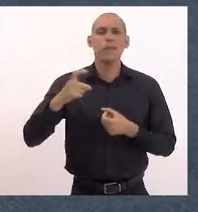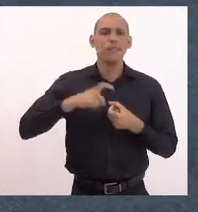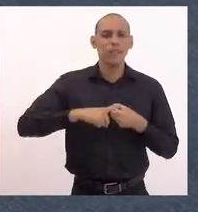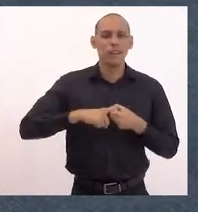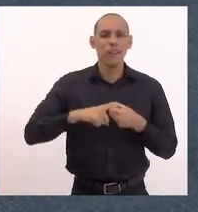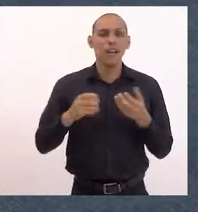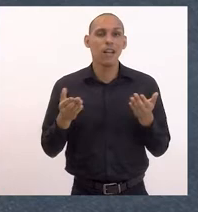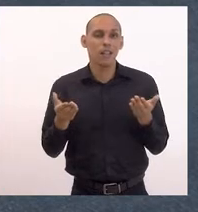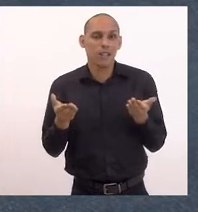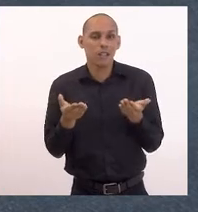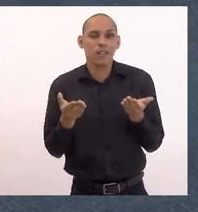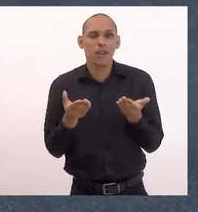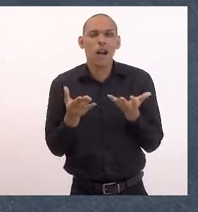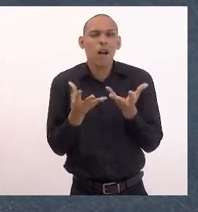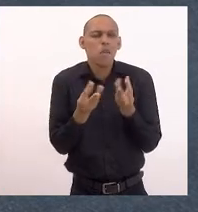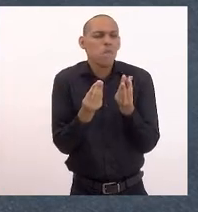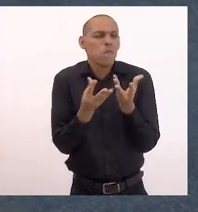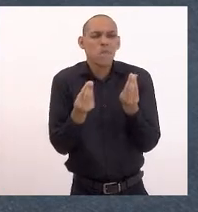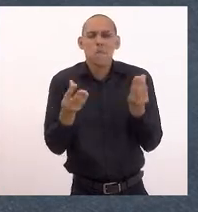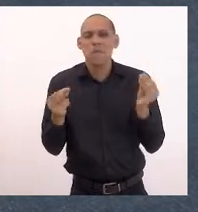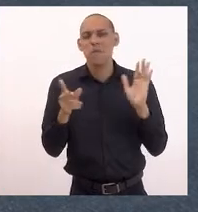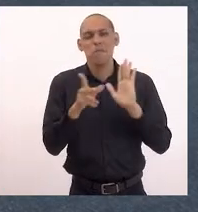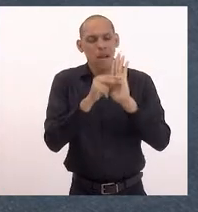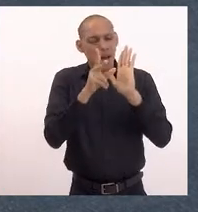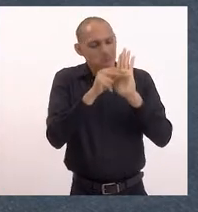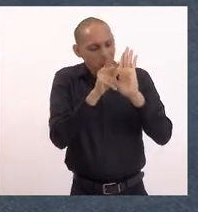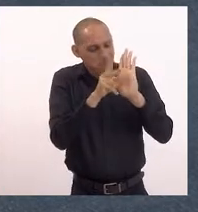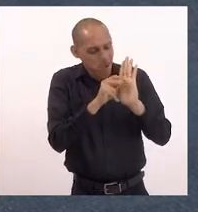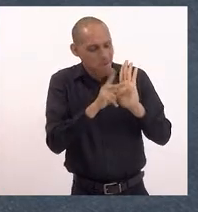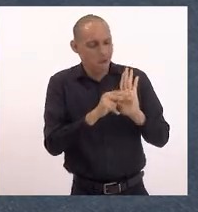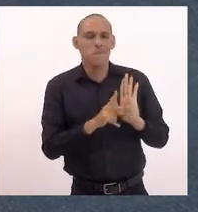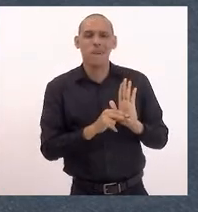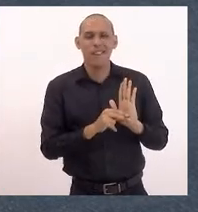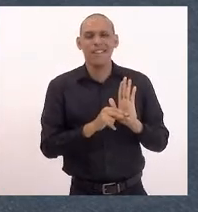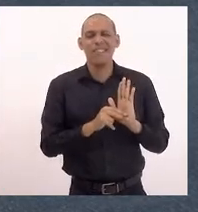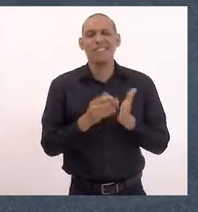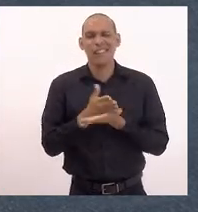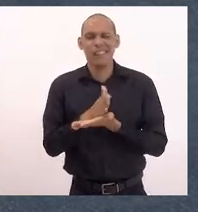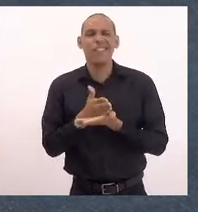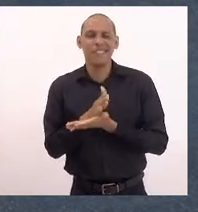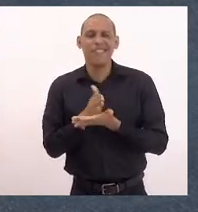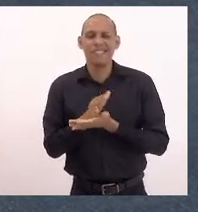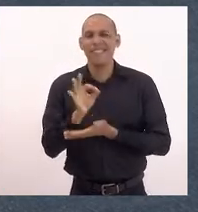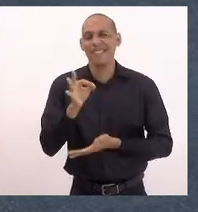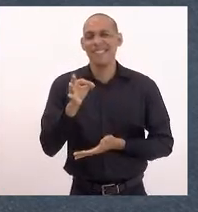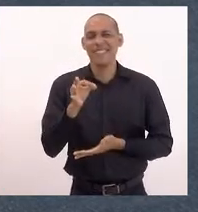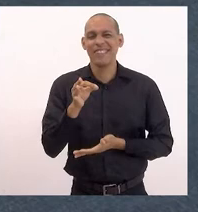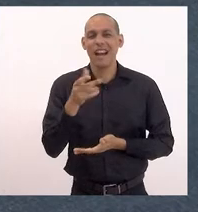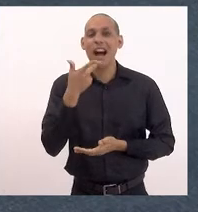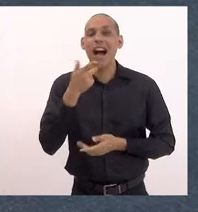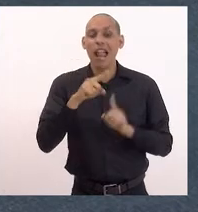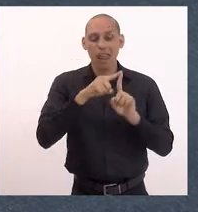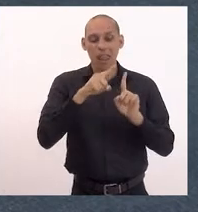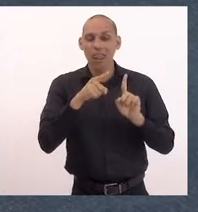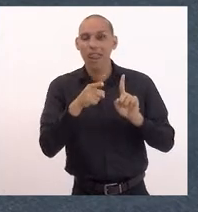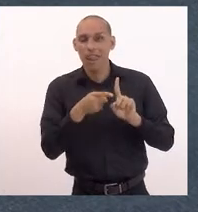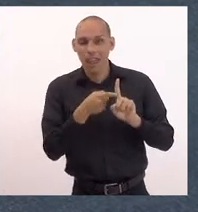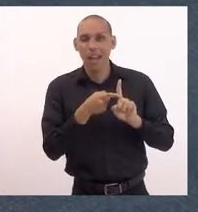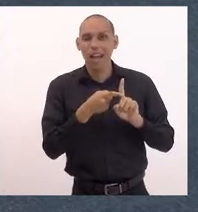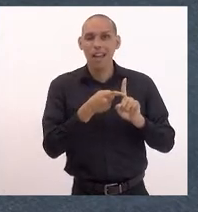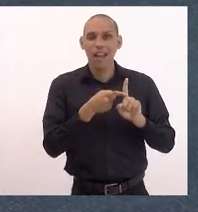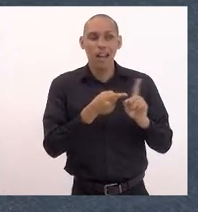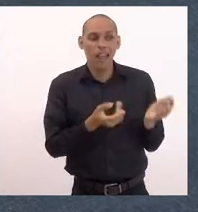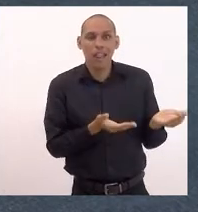teve agora muitas emendas, incomoda, não é, Tia Ju? Falar de gravidez na adolescência, que é